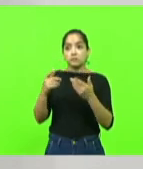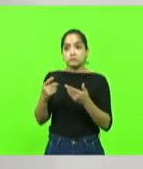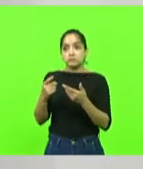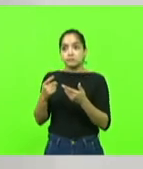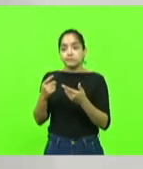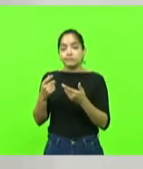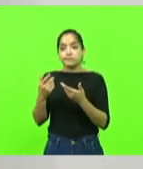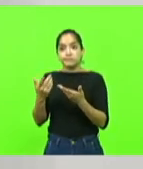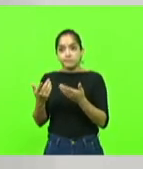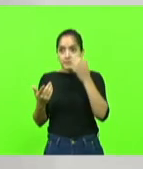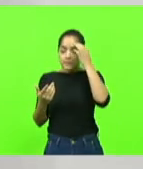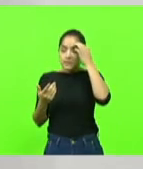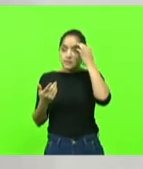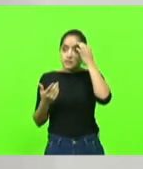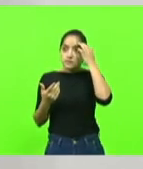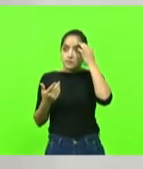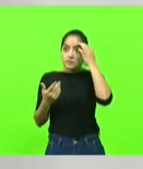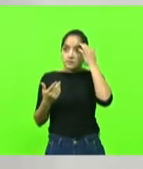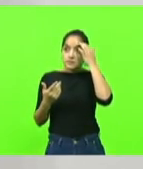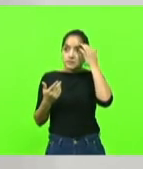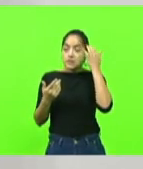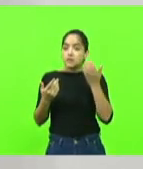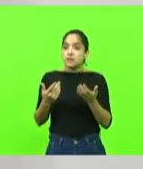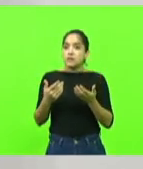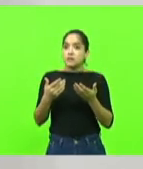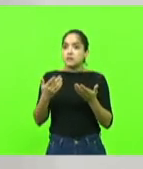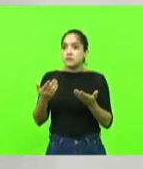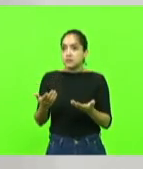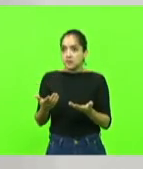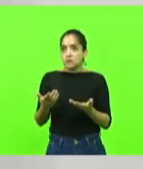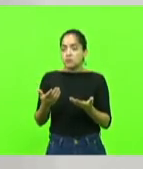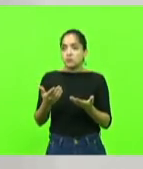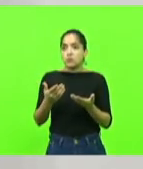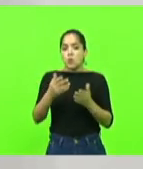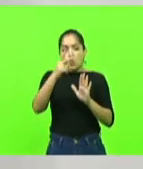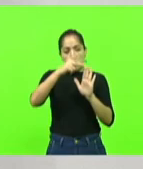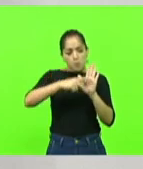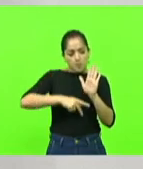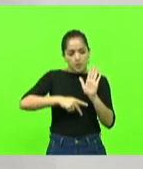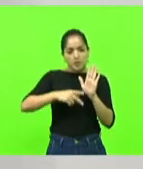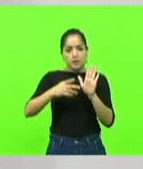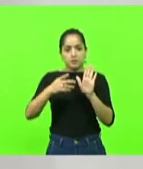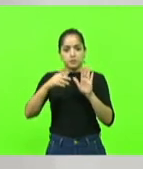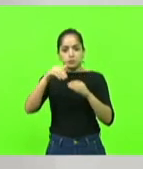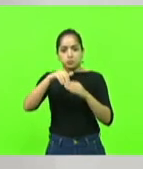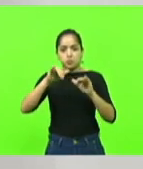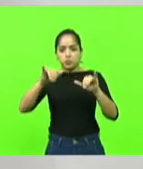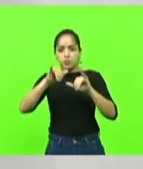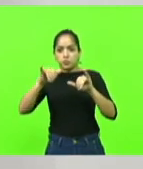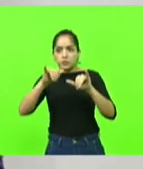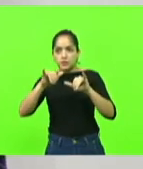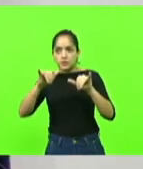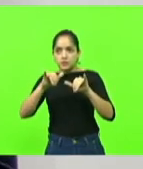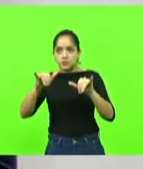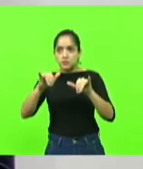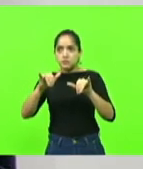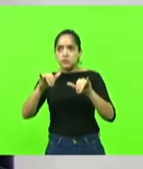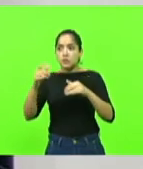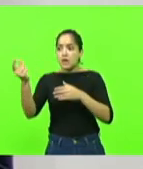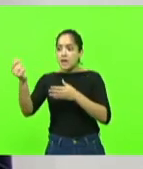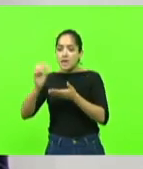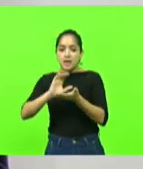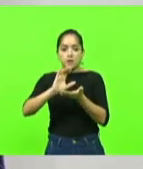Se você não estiver rezando na cartilha de um plano político eleitoral, você não recebe recursos para o seu